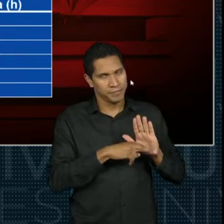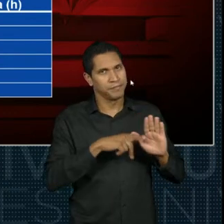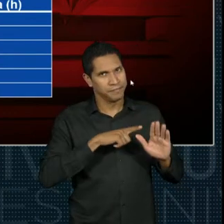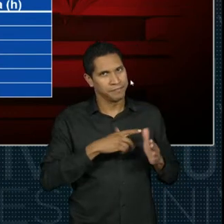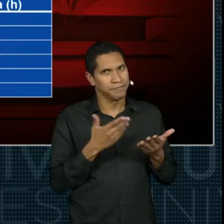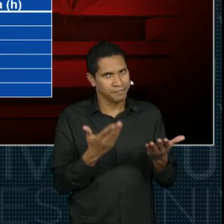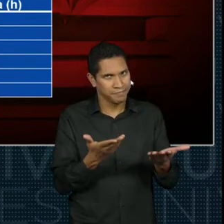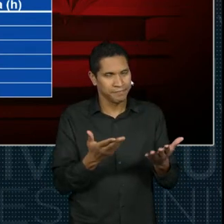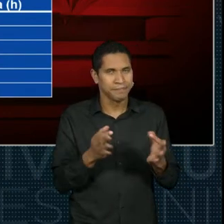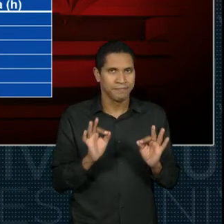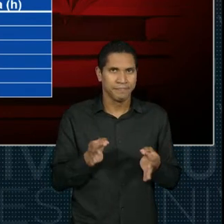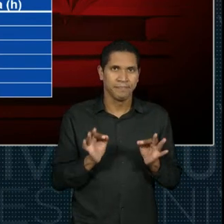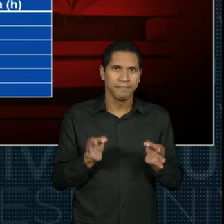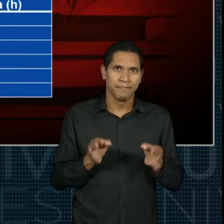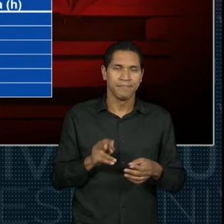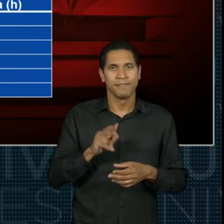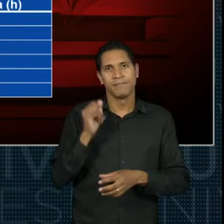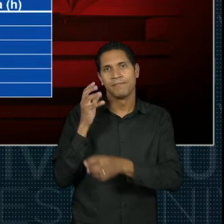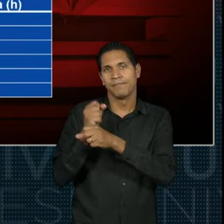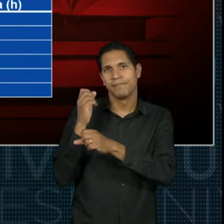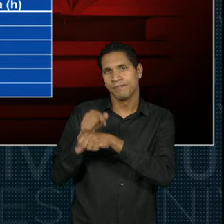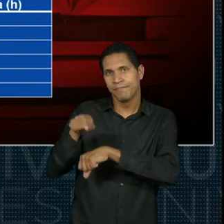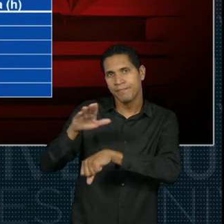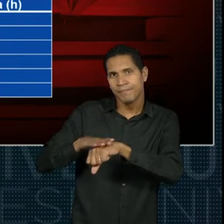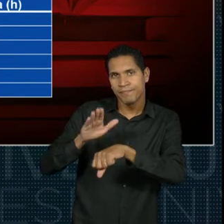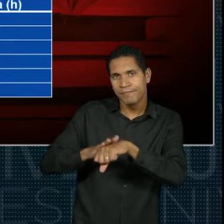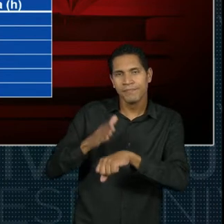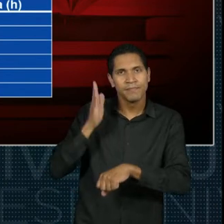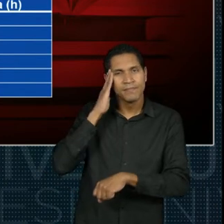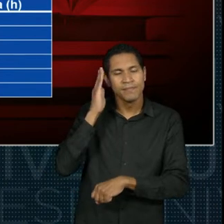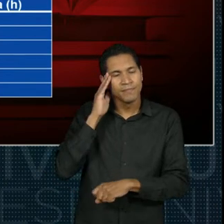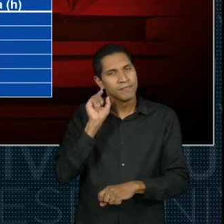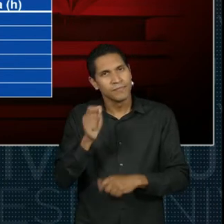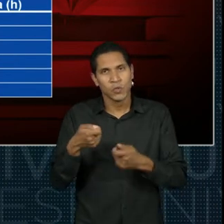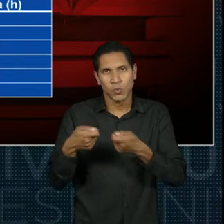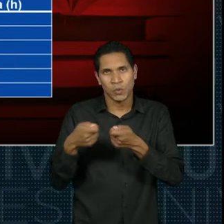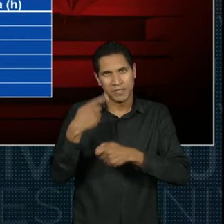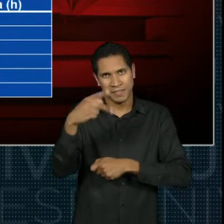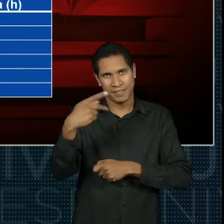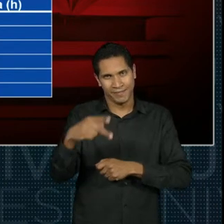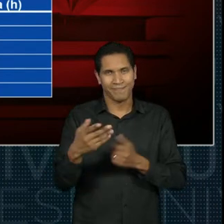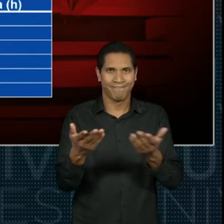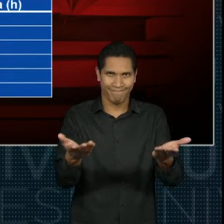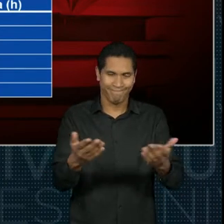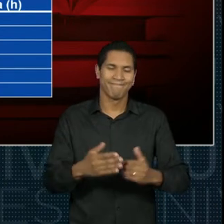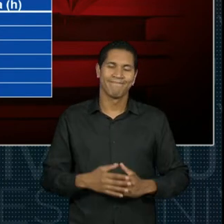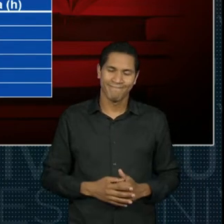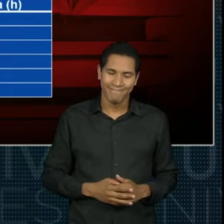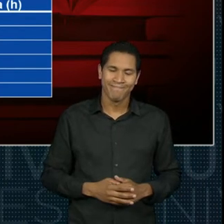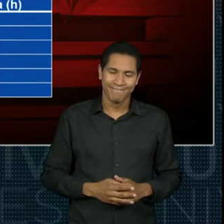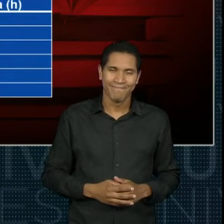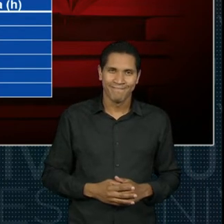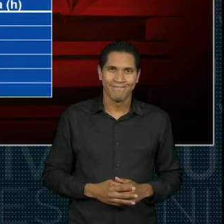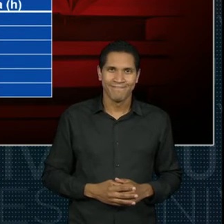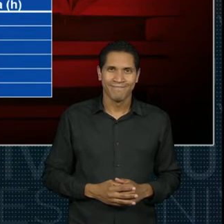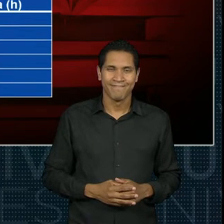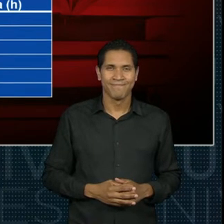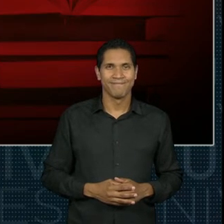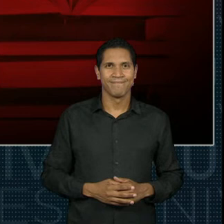esse arredondamento para saber quantas horas vocês vão concluir com a documentação que vocês estão separando.